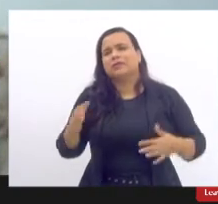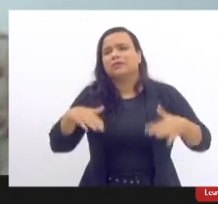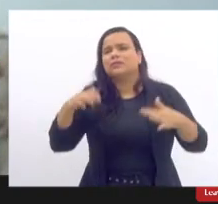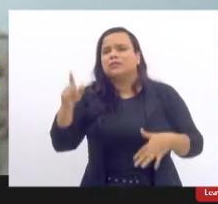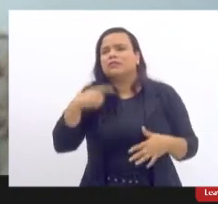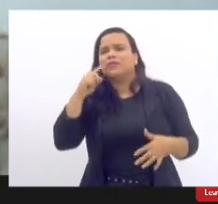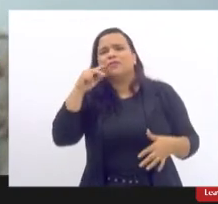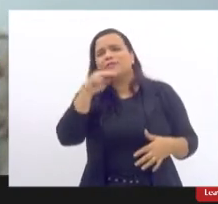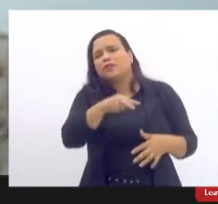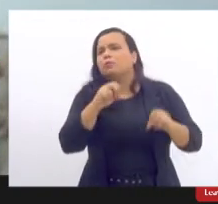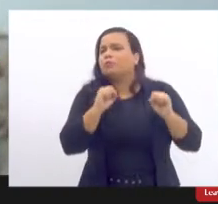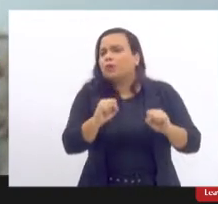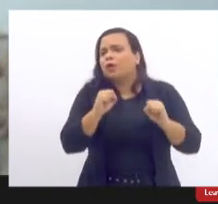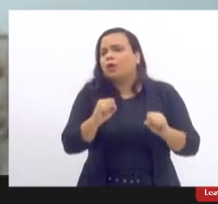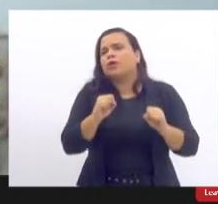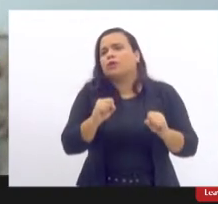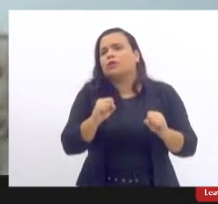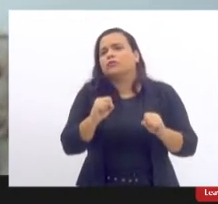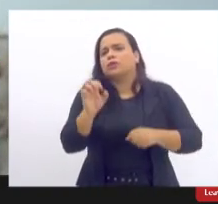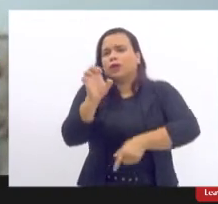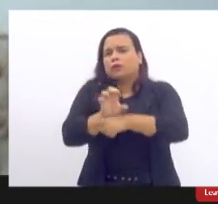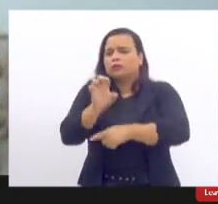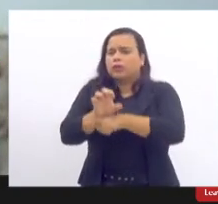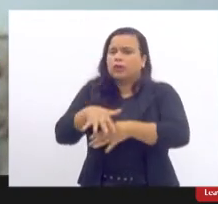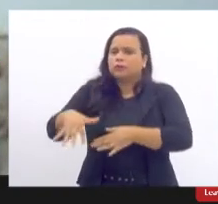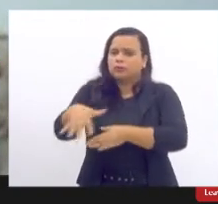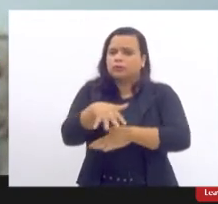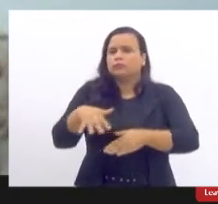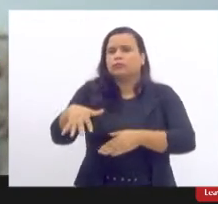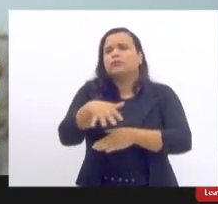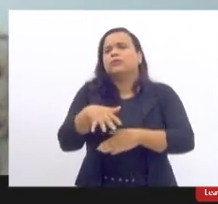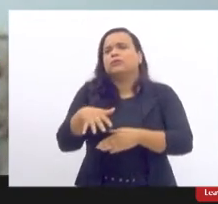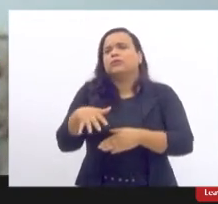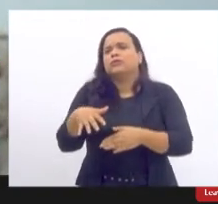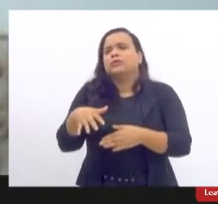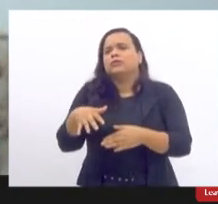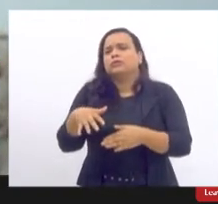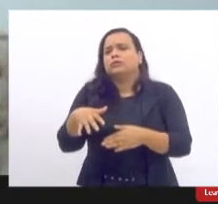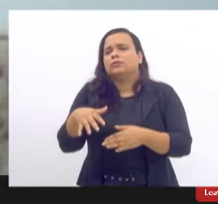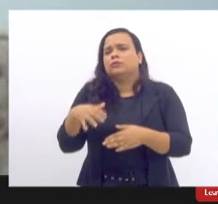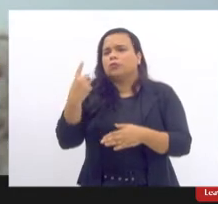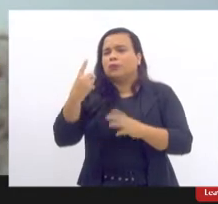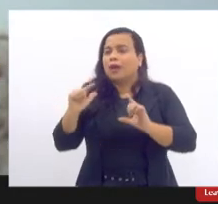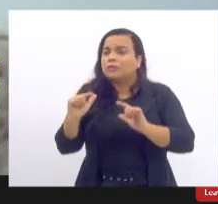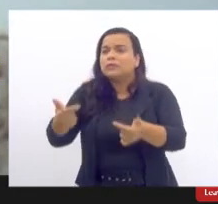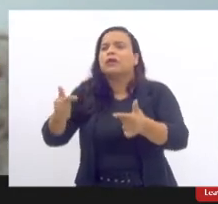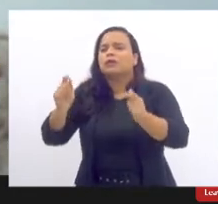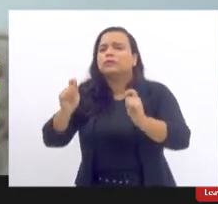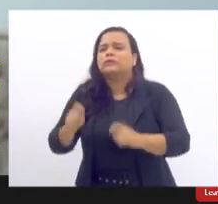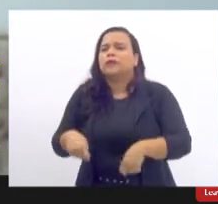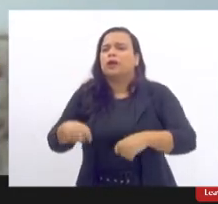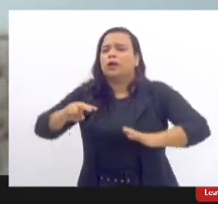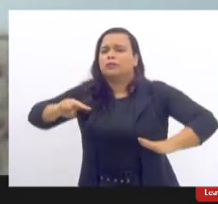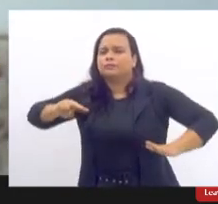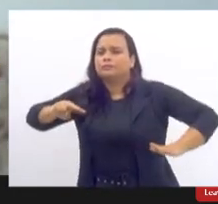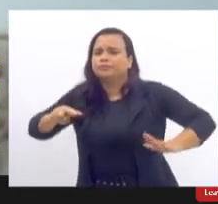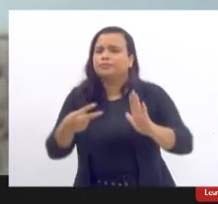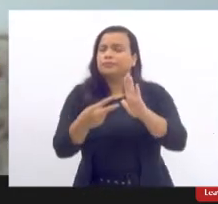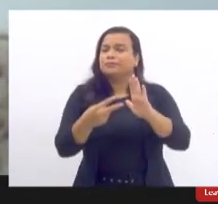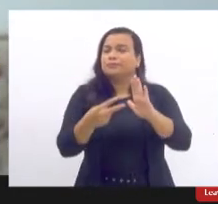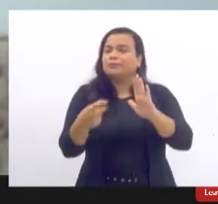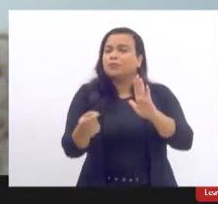ainda que seja em âmbito estadual, um dispositivo que reconhece,